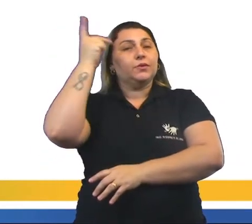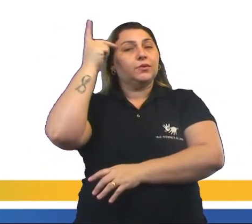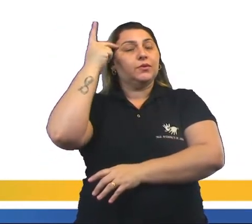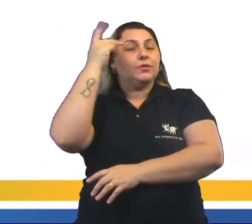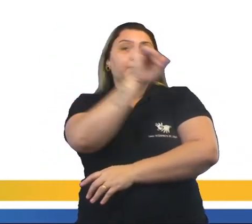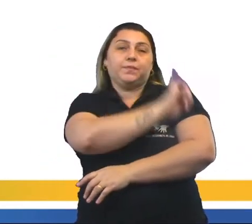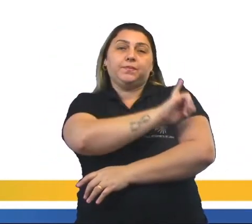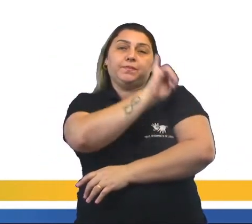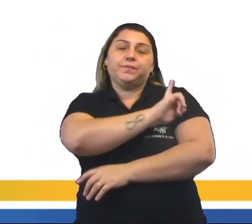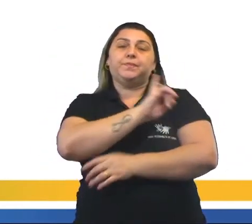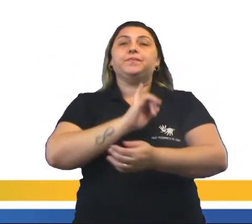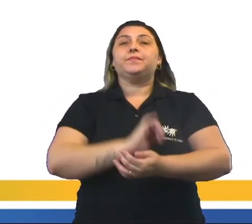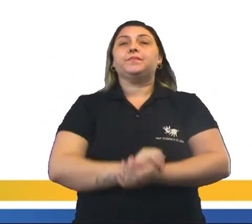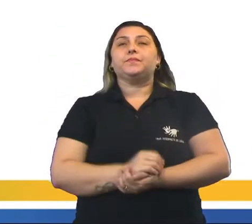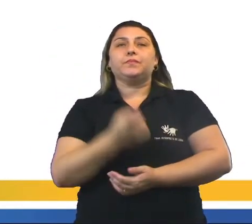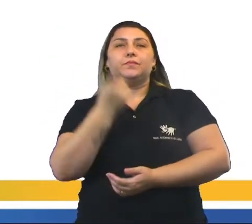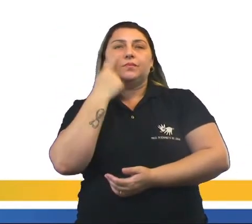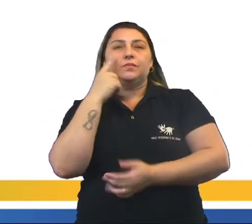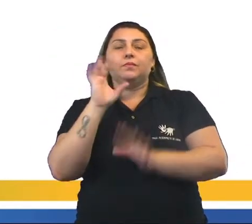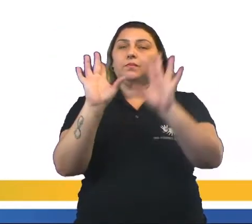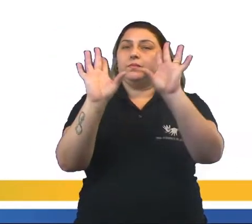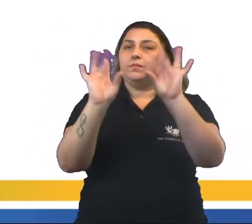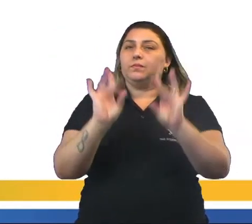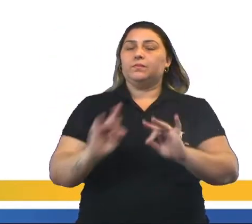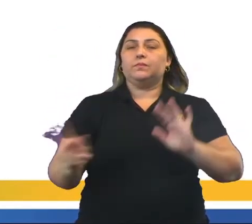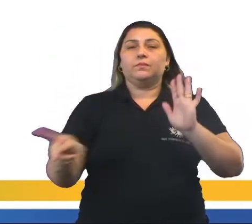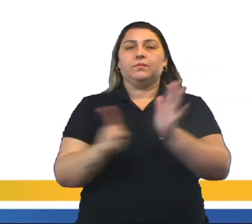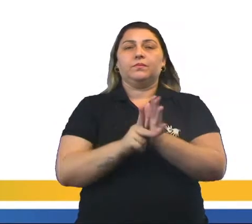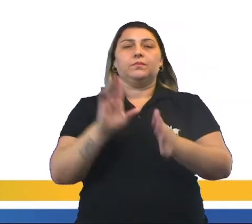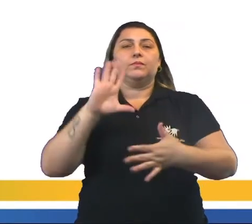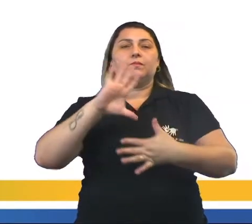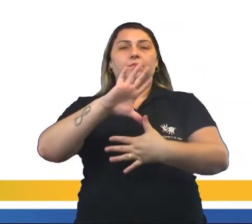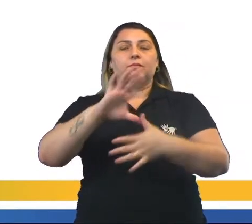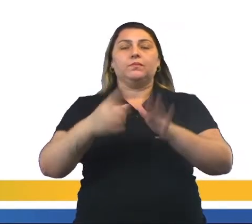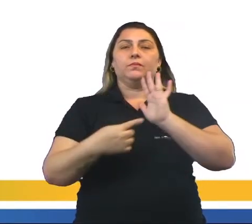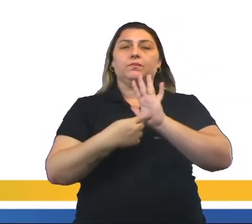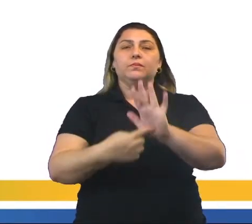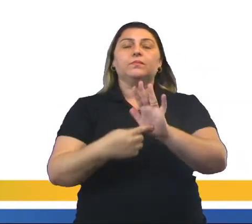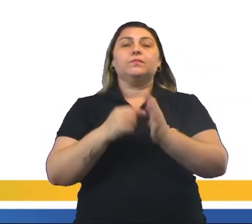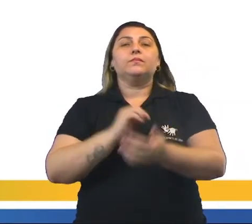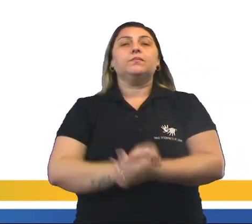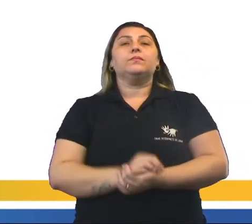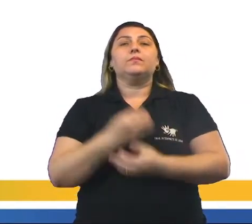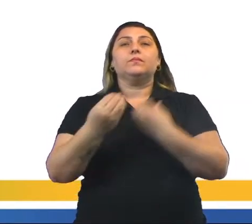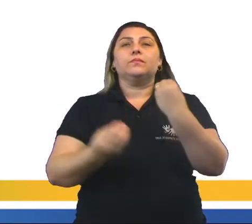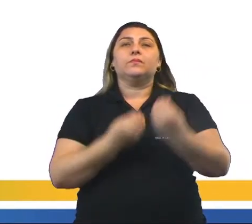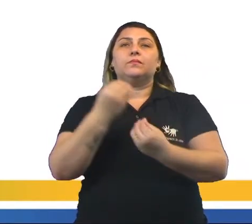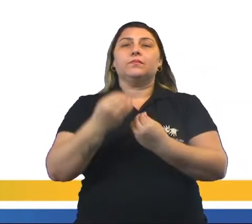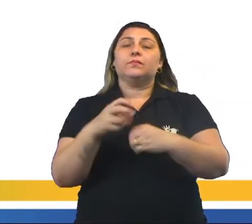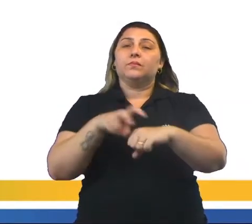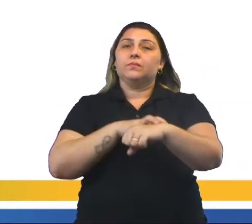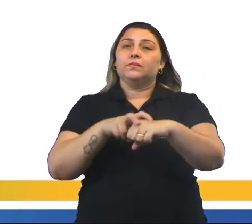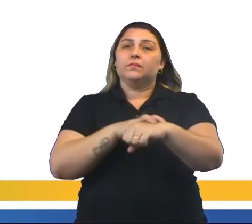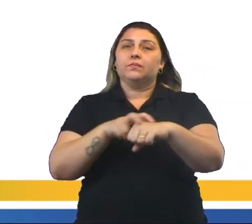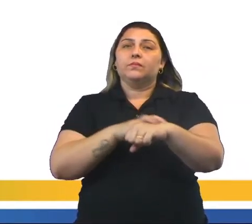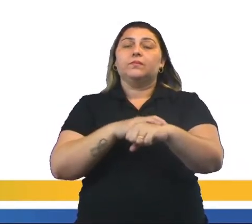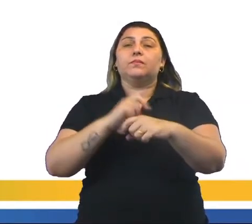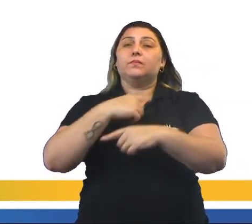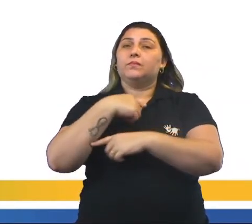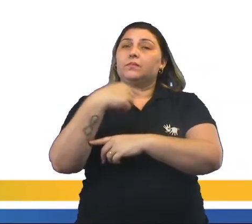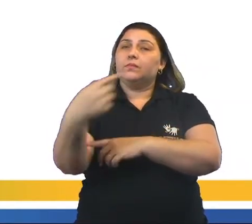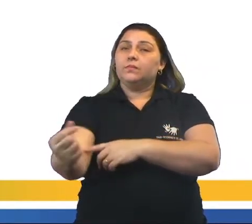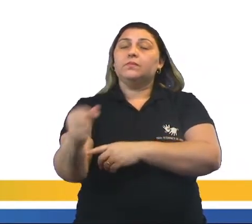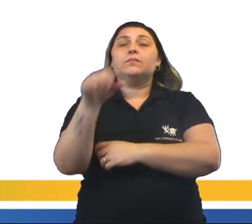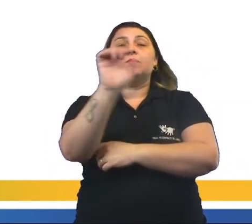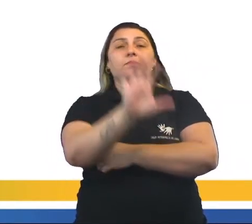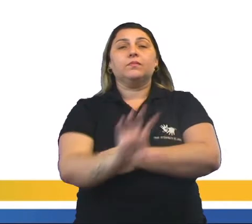do Rio de Janeiro. Olha aí um detalhe no próprio mapa, indicando aí, com uma seta verde, a saída da